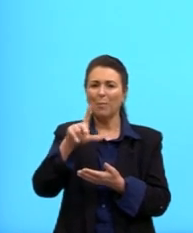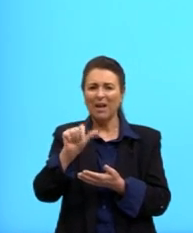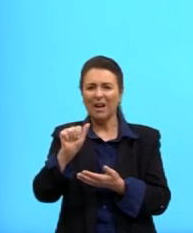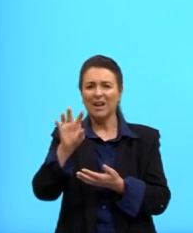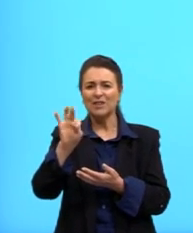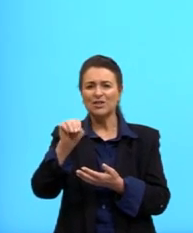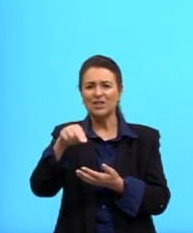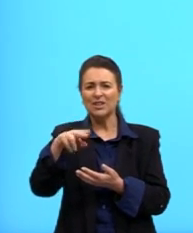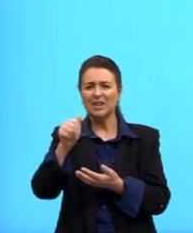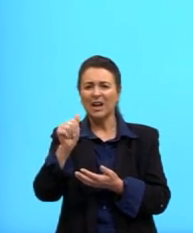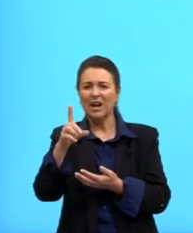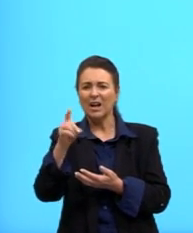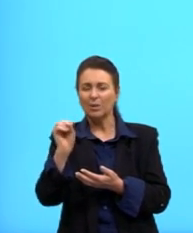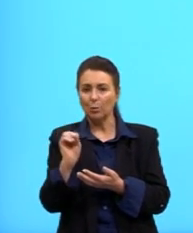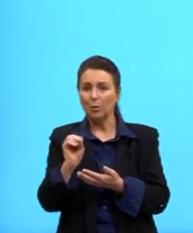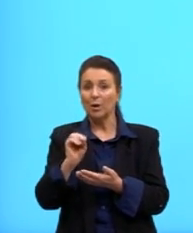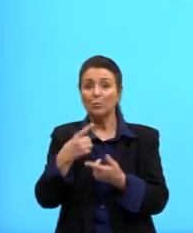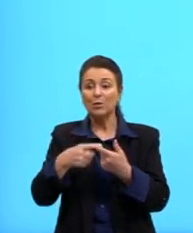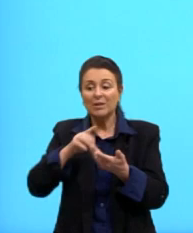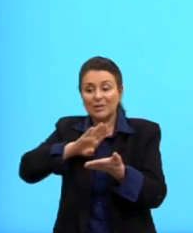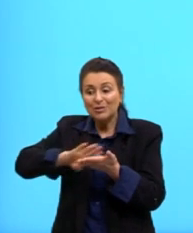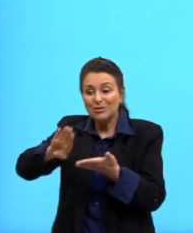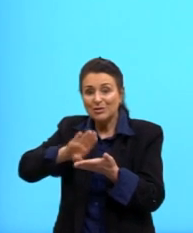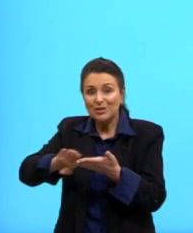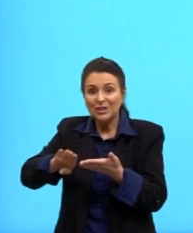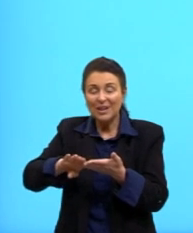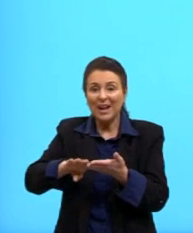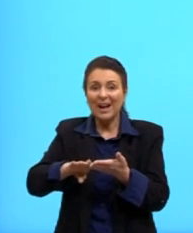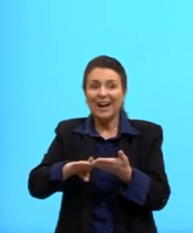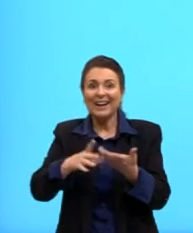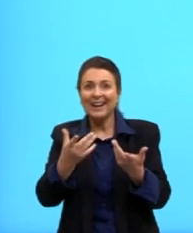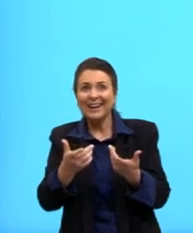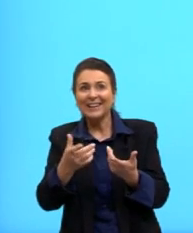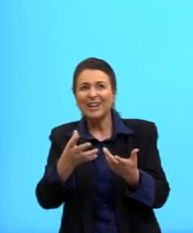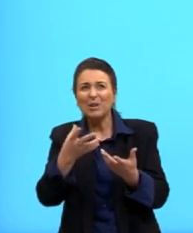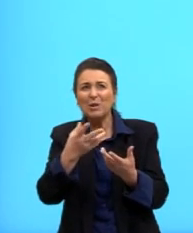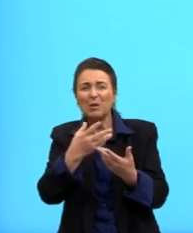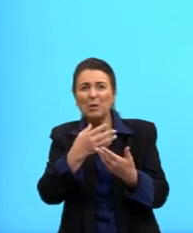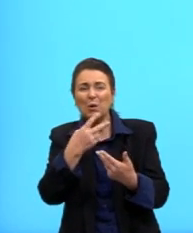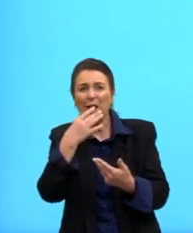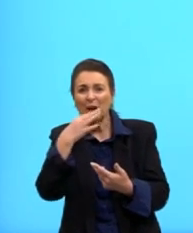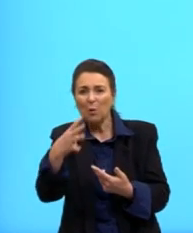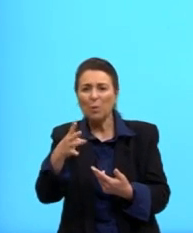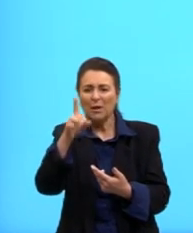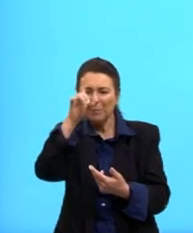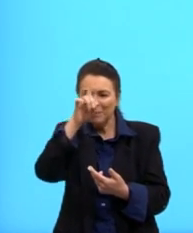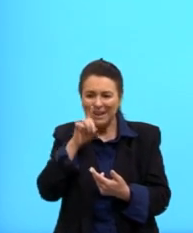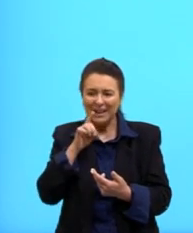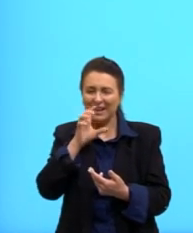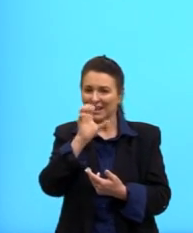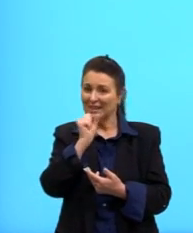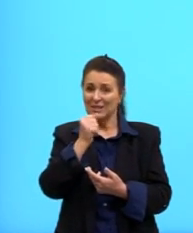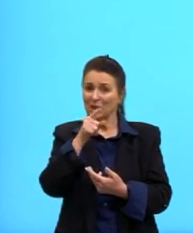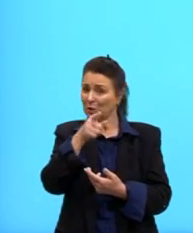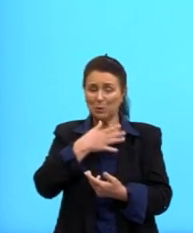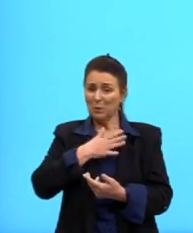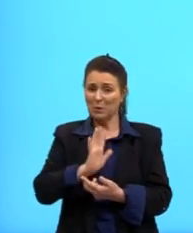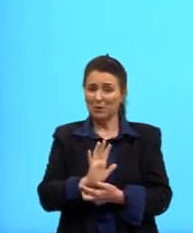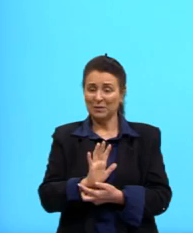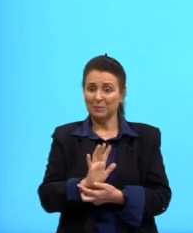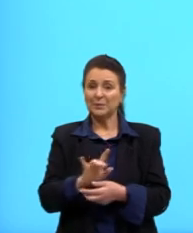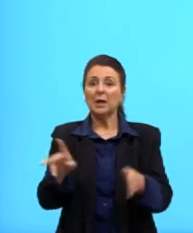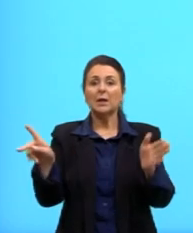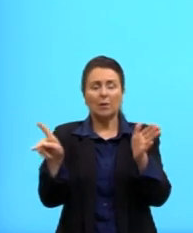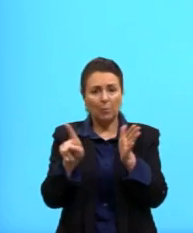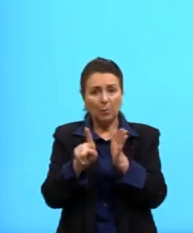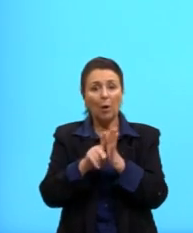vai dar uma clareada retirando aquele alaranjado, aquele amarelado do seu cabelo. Inclusive, na própria